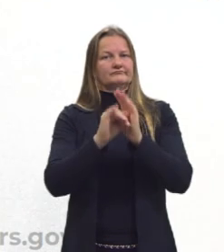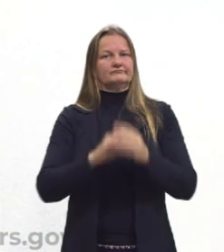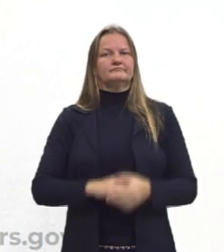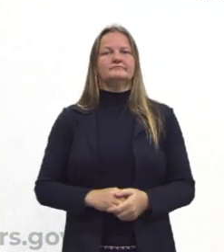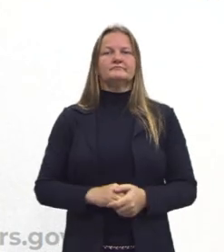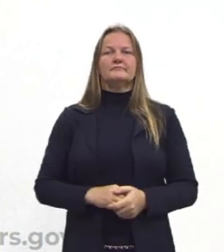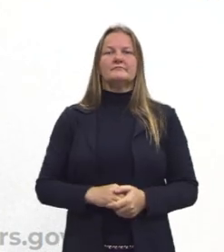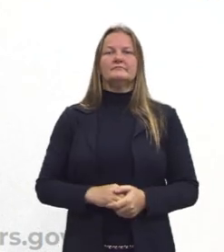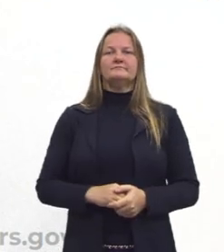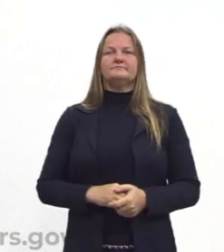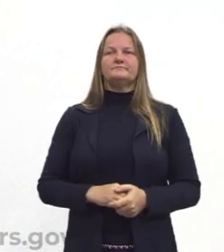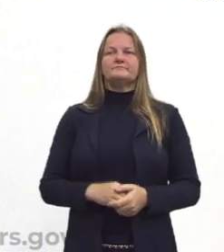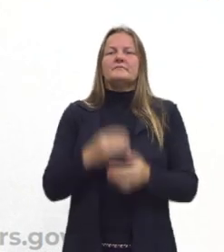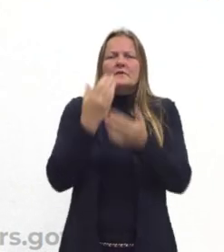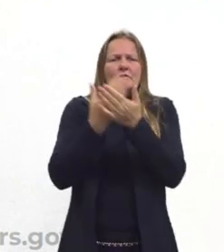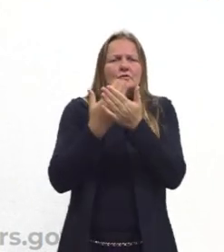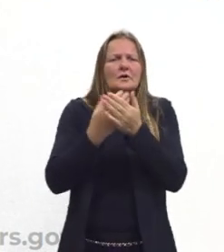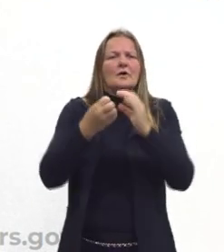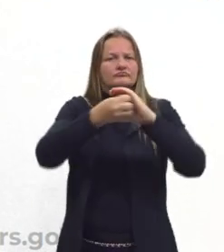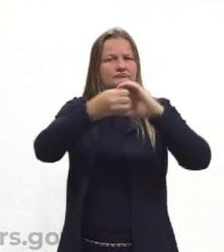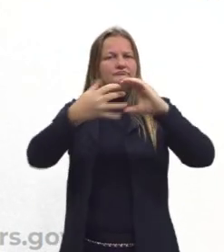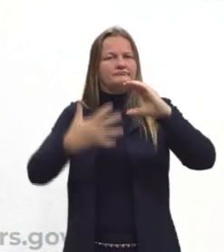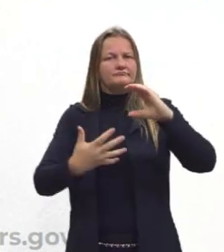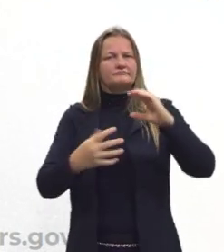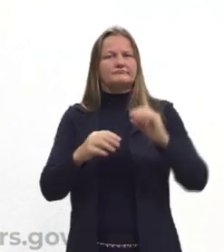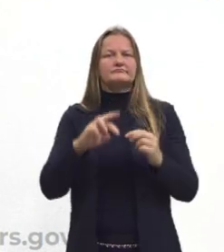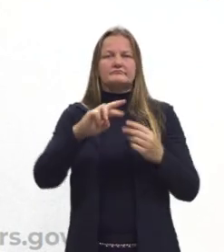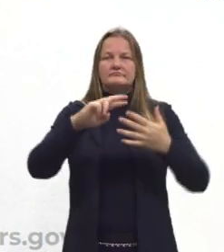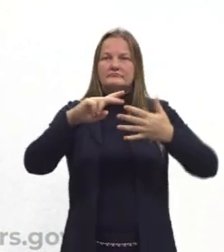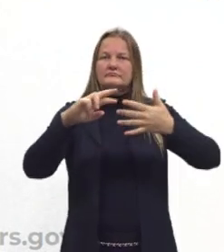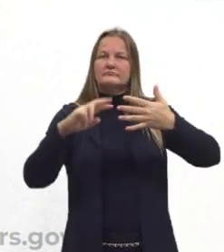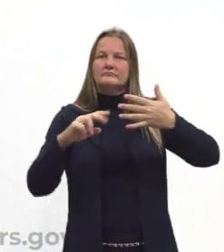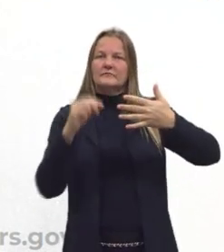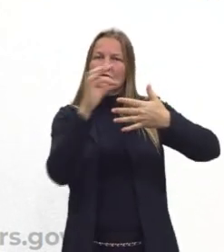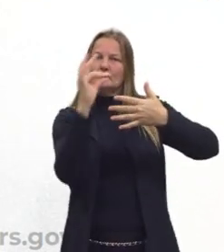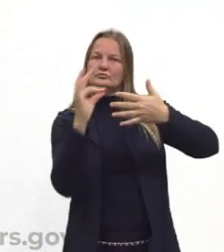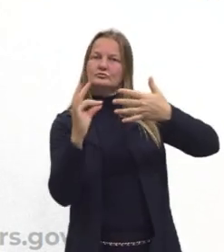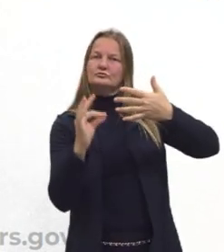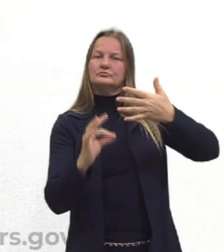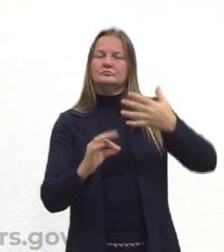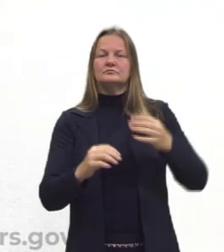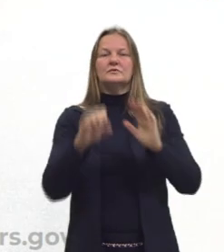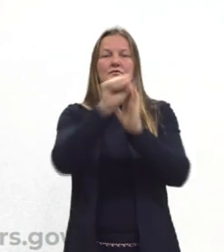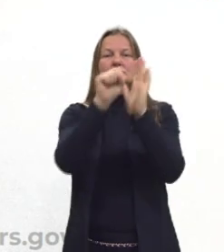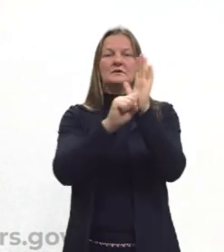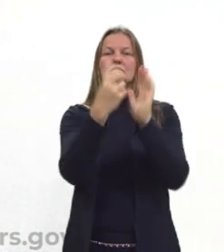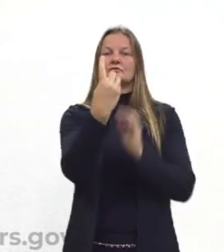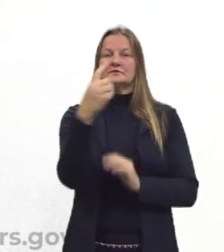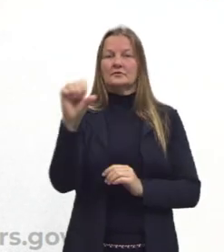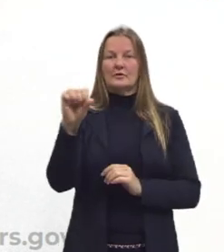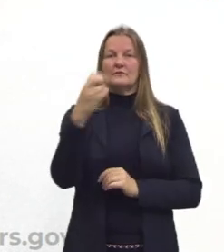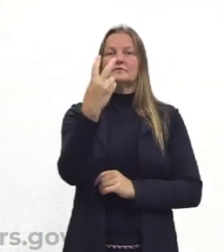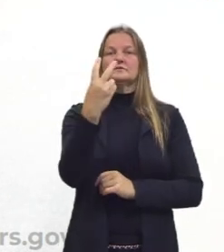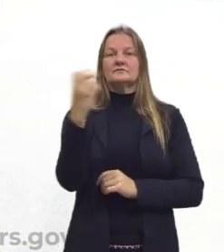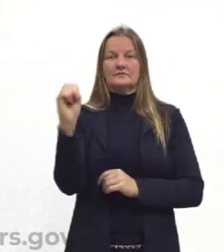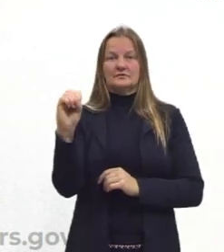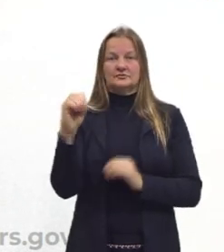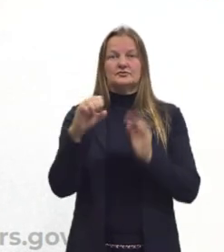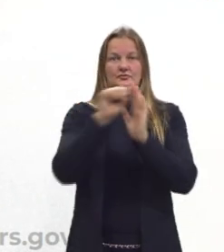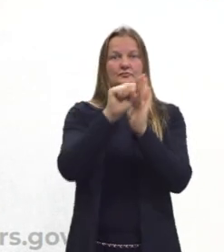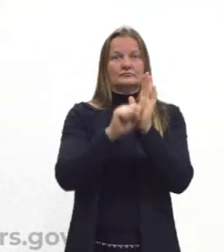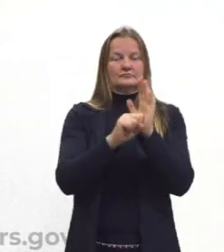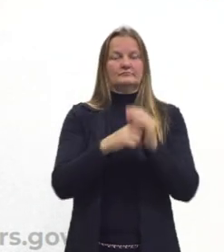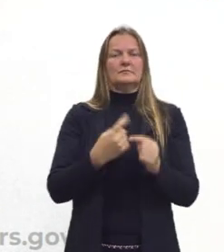Na nossa aula de hoje iremos estudar alguns aspectos, por exemplo, alguns do século XIX e XX, onde